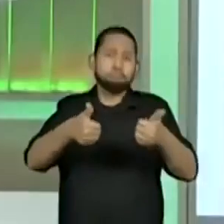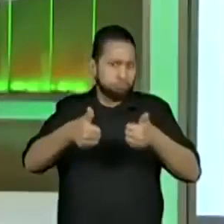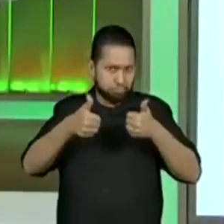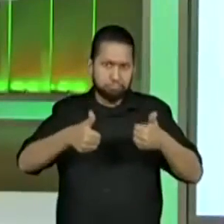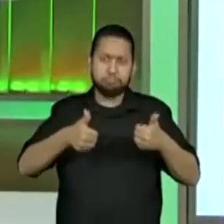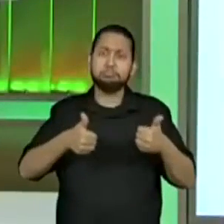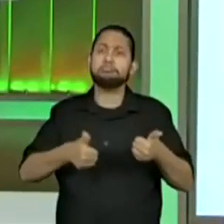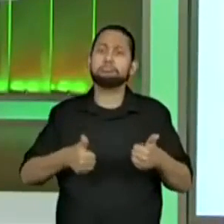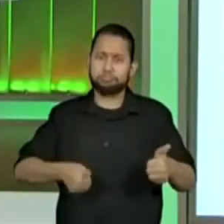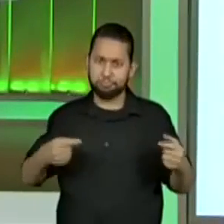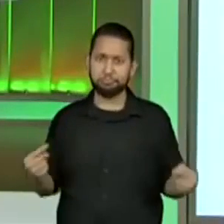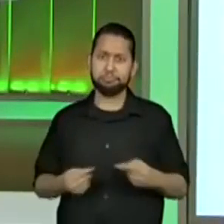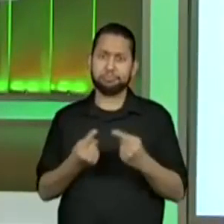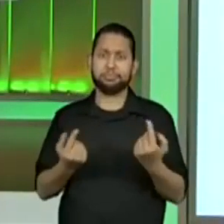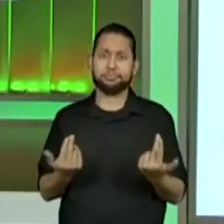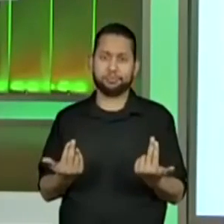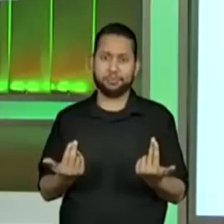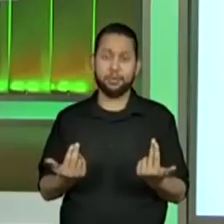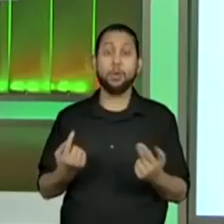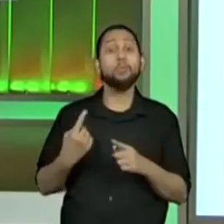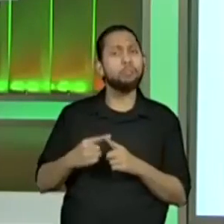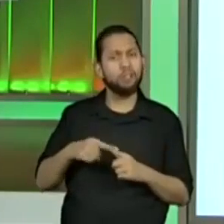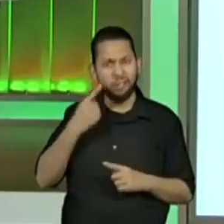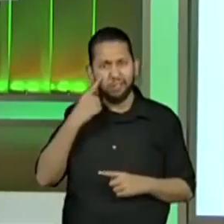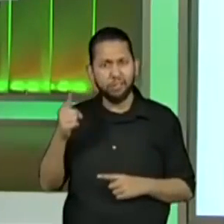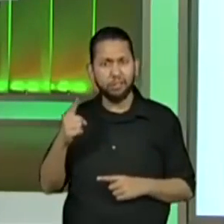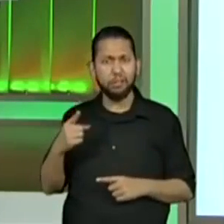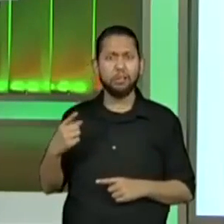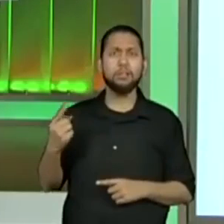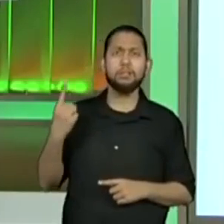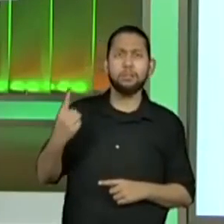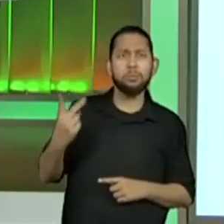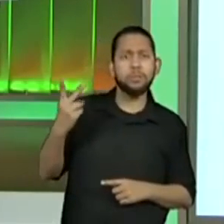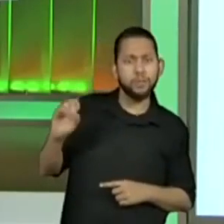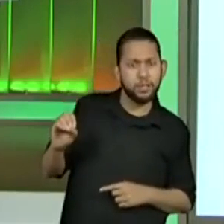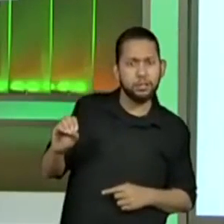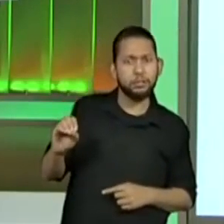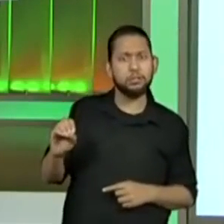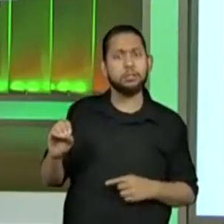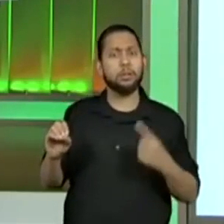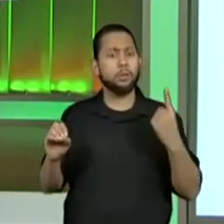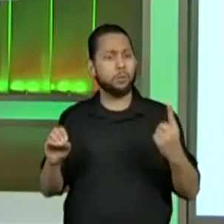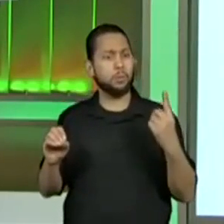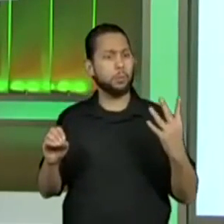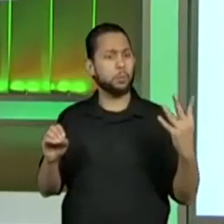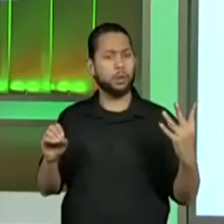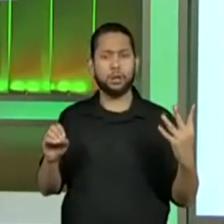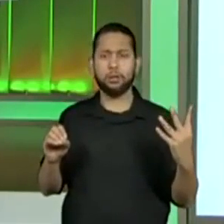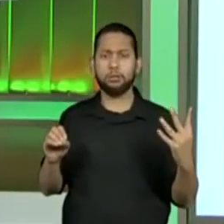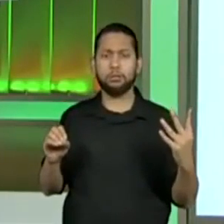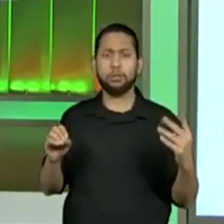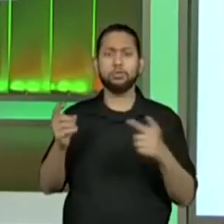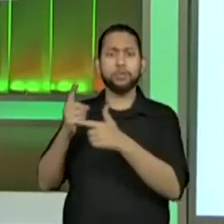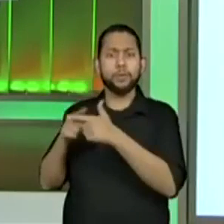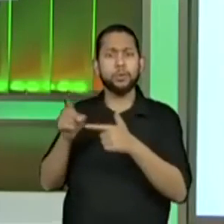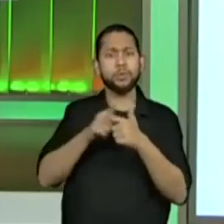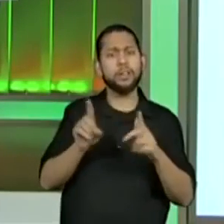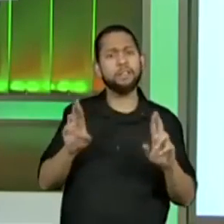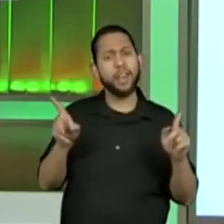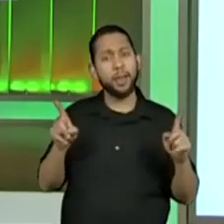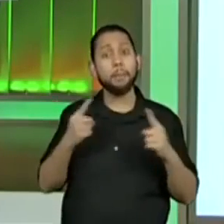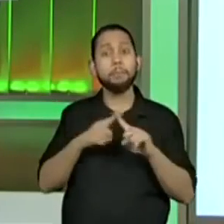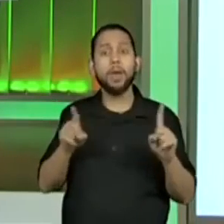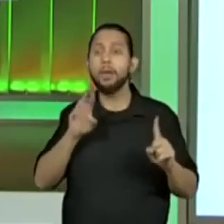Exatamente. São números diferentes, não é? Divididos, então, por divisores diferentes também. E os resultados são